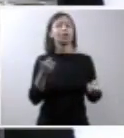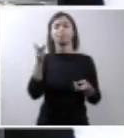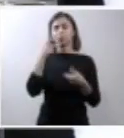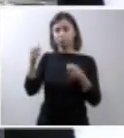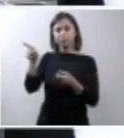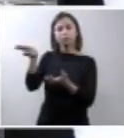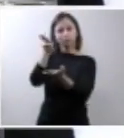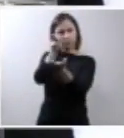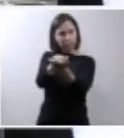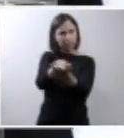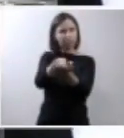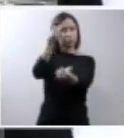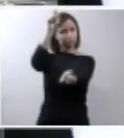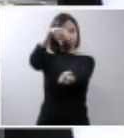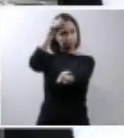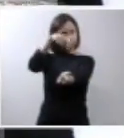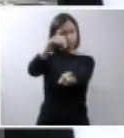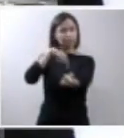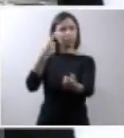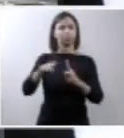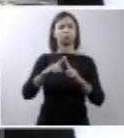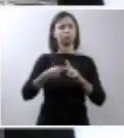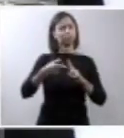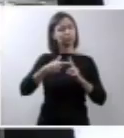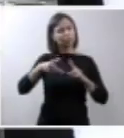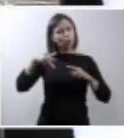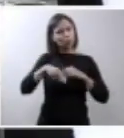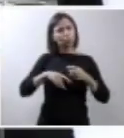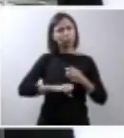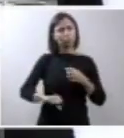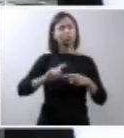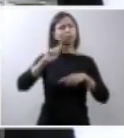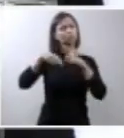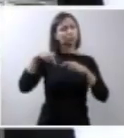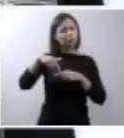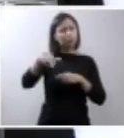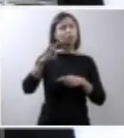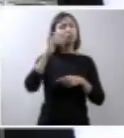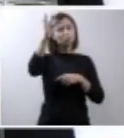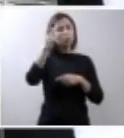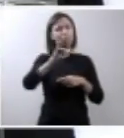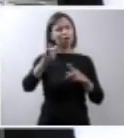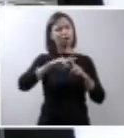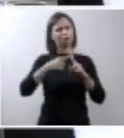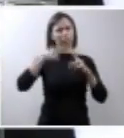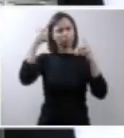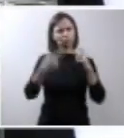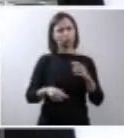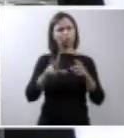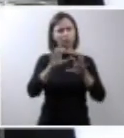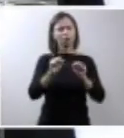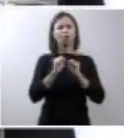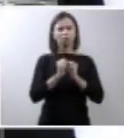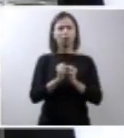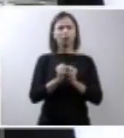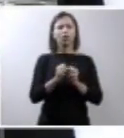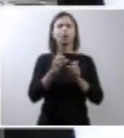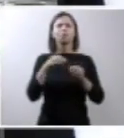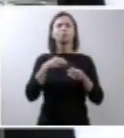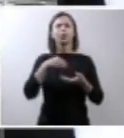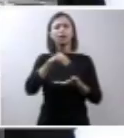adiantamento do parto, e ela sai daqui andando normalmente e, posteriormente, você vai engravidar novamente. Você só vai tomar um ácido fólicozinho.